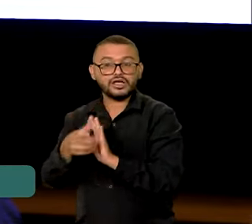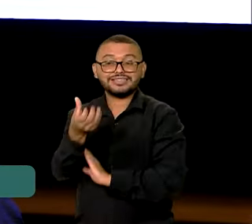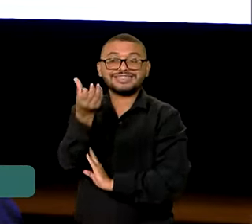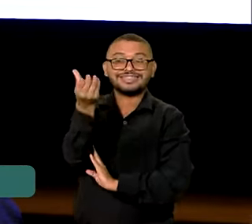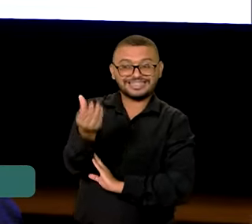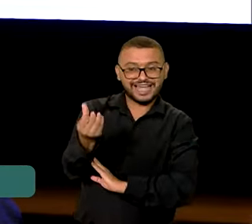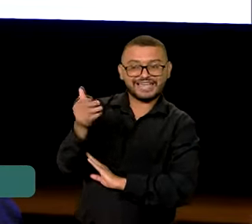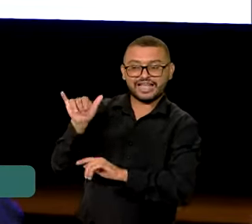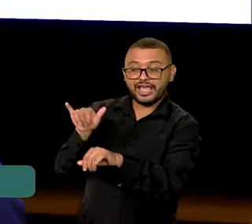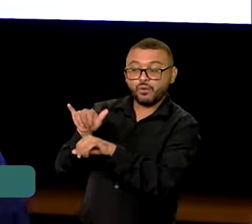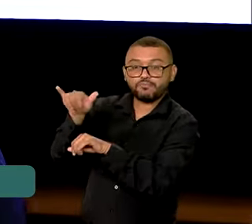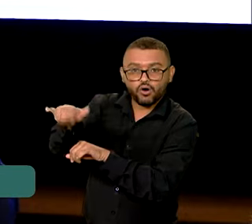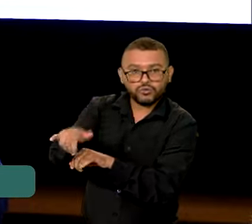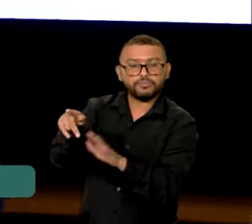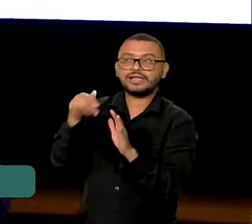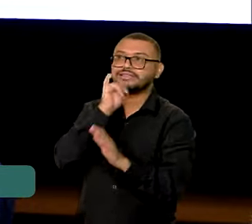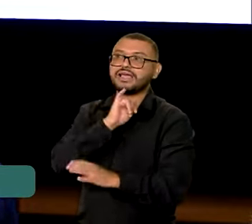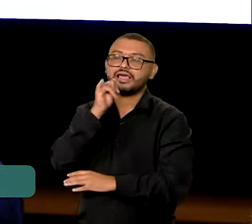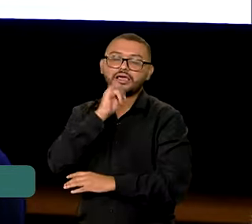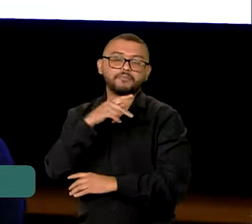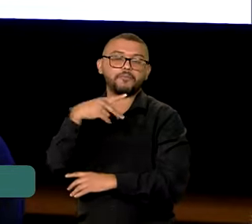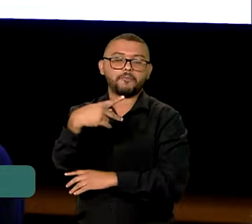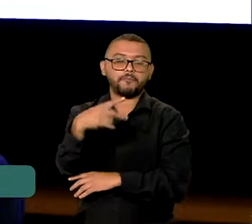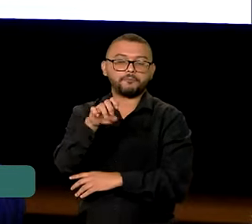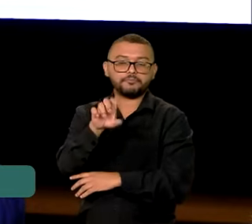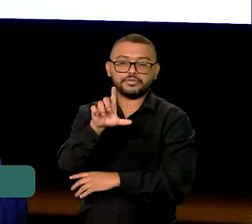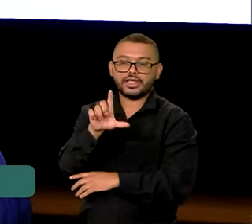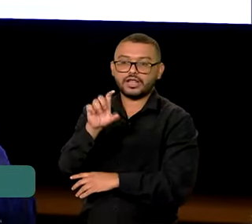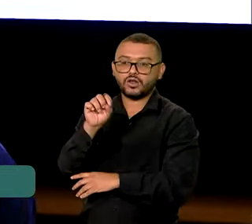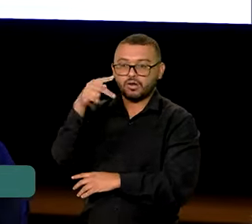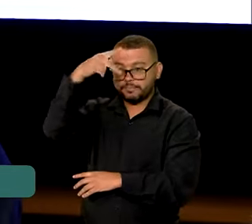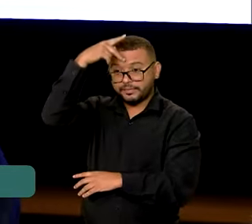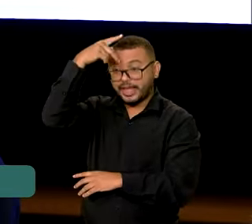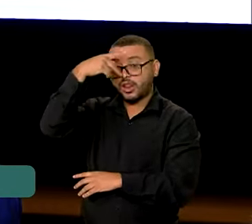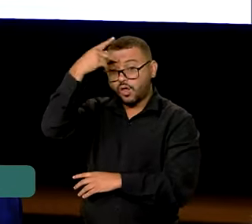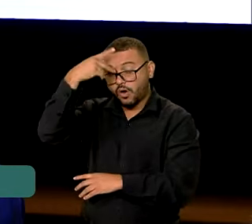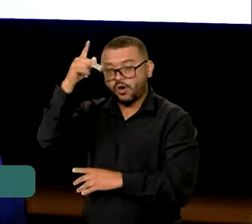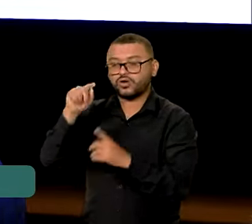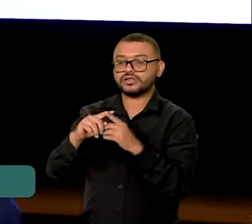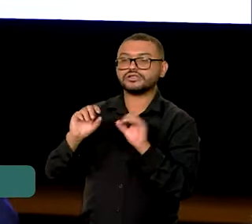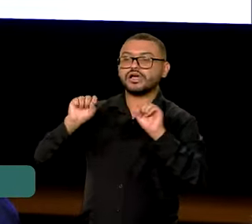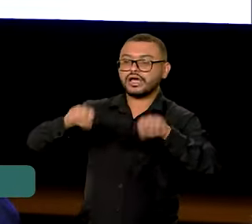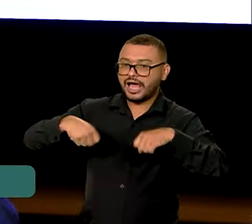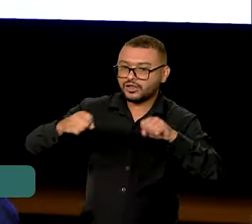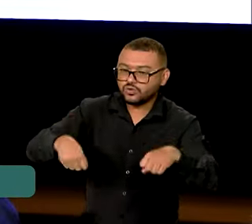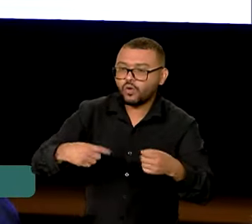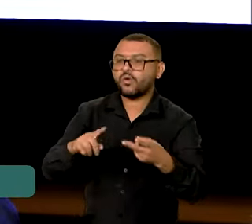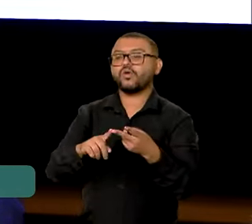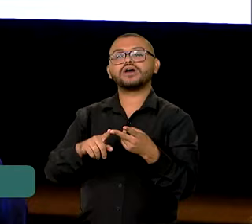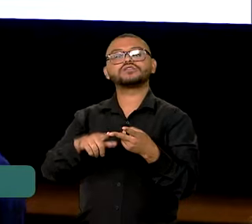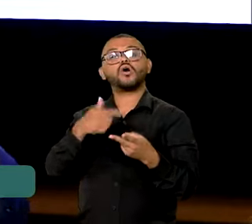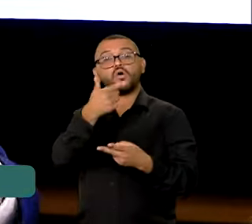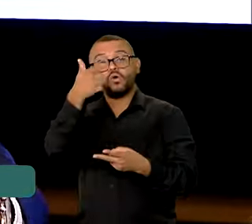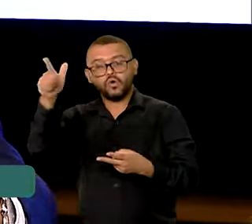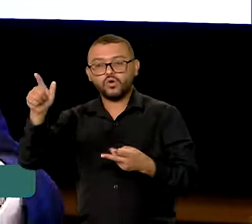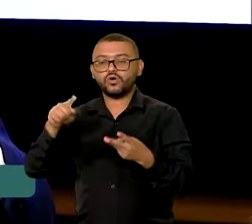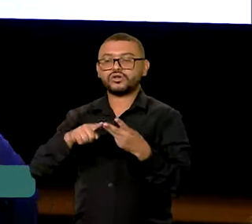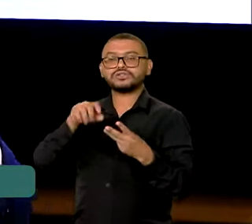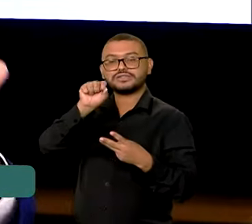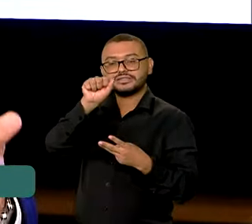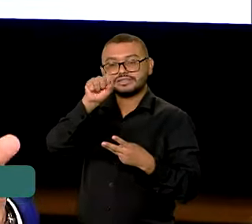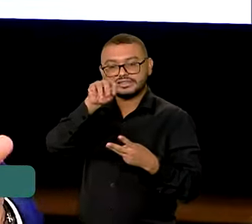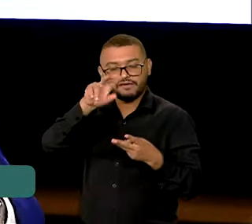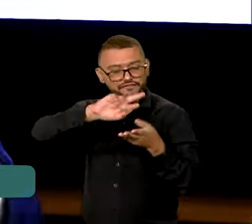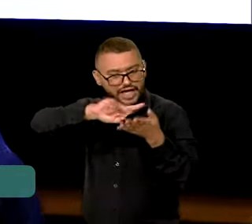aeroportos, a exemplo do aeroporto de Pelotas, do aeroporto de Canoas, do aeroporto de Passo Fundo, de Santo Ângelo,